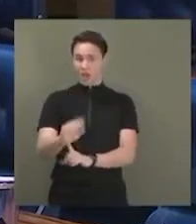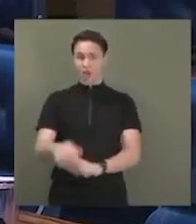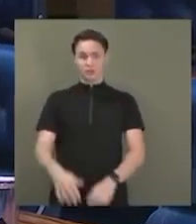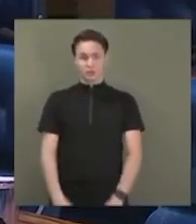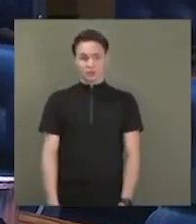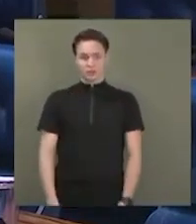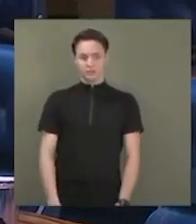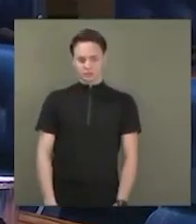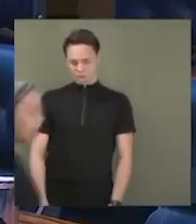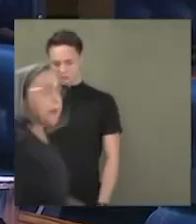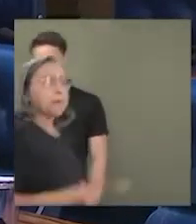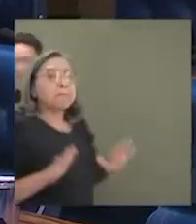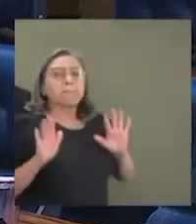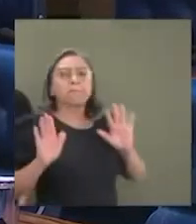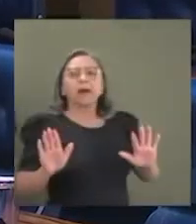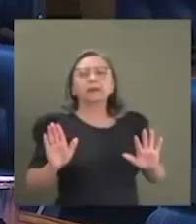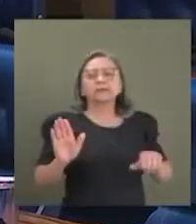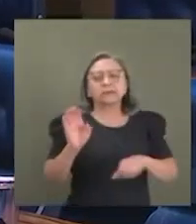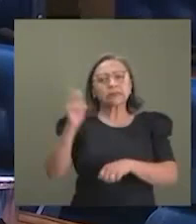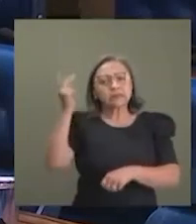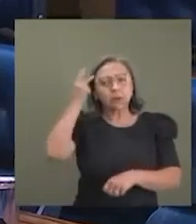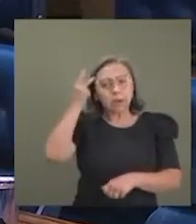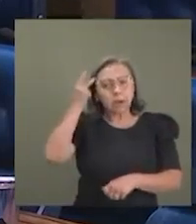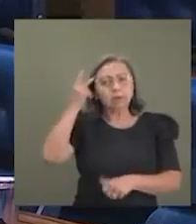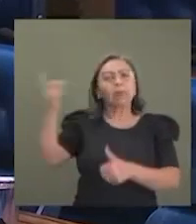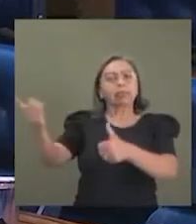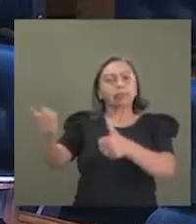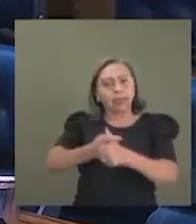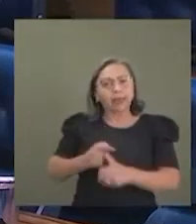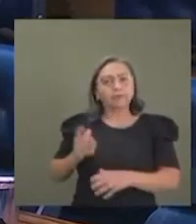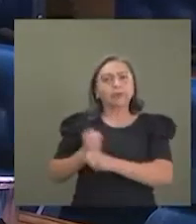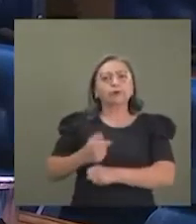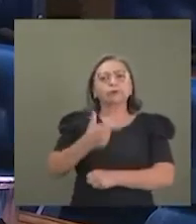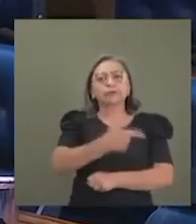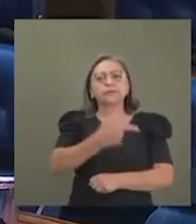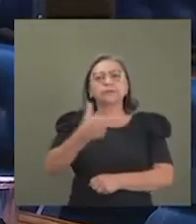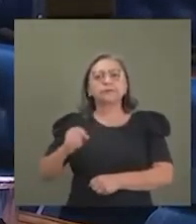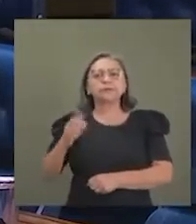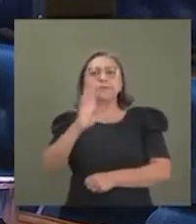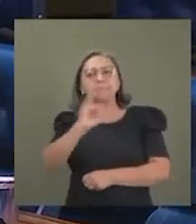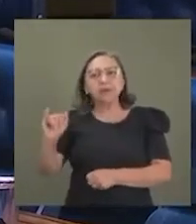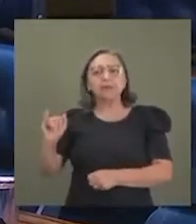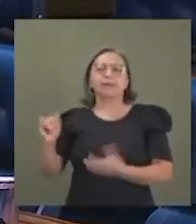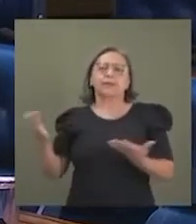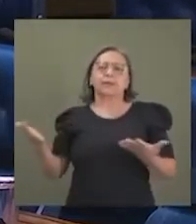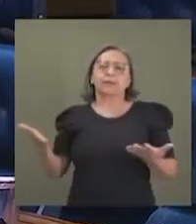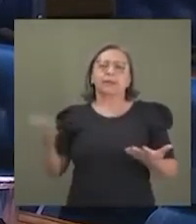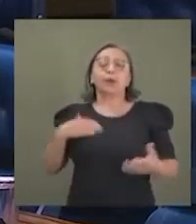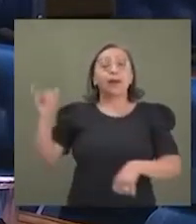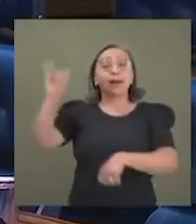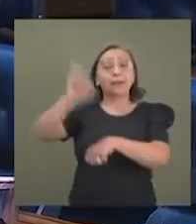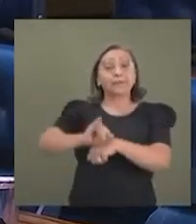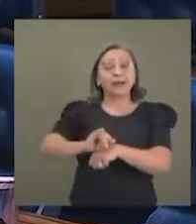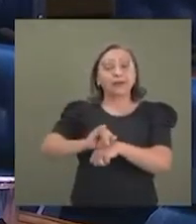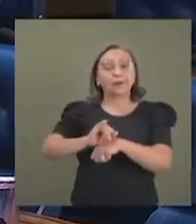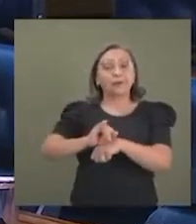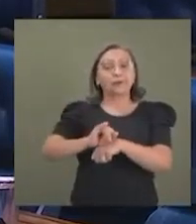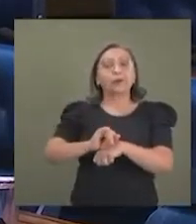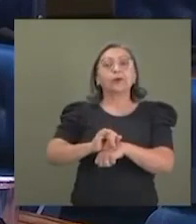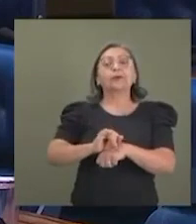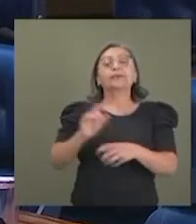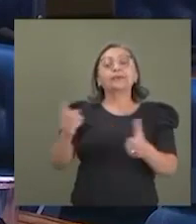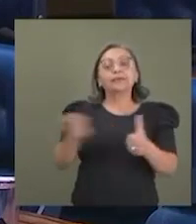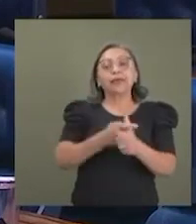São Paulo tem uma dívida de R$ 220 bilhões. A capital do estado de São Paulo, R$ 89 bilhões.